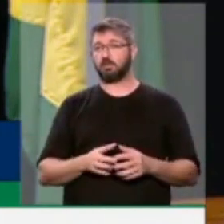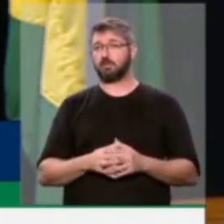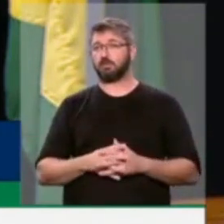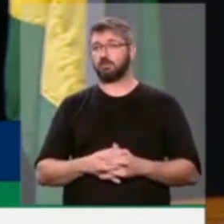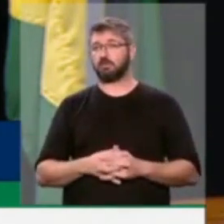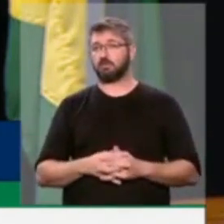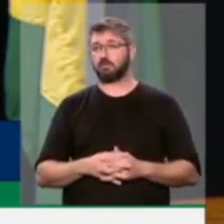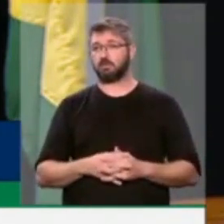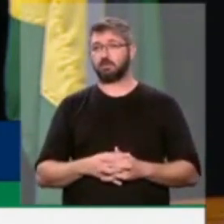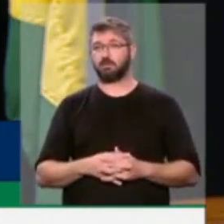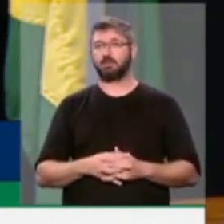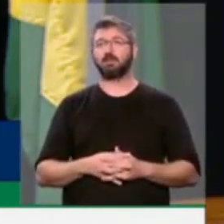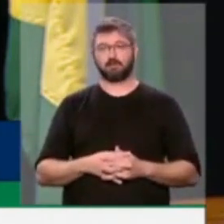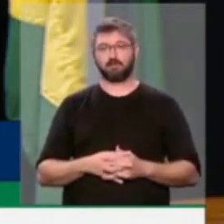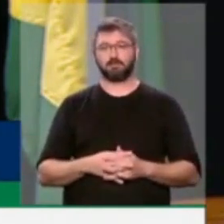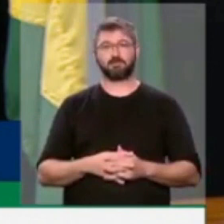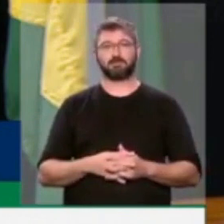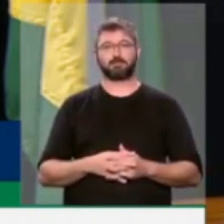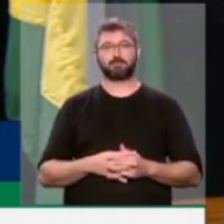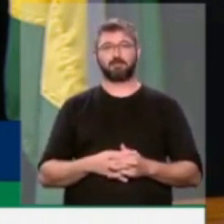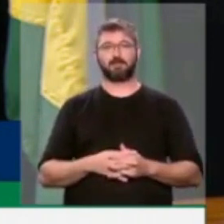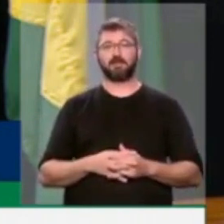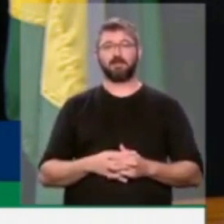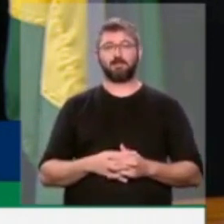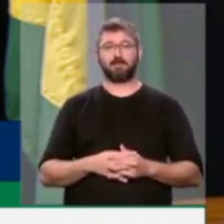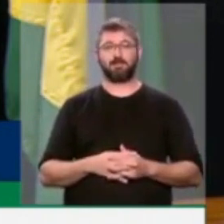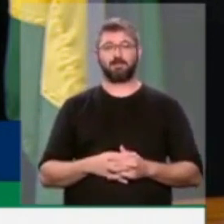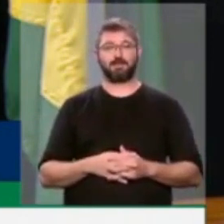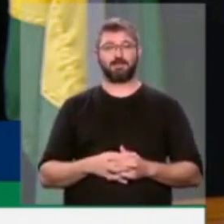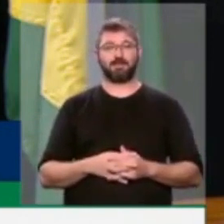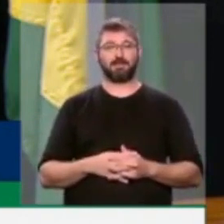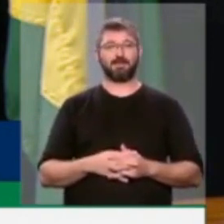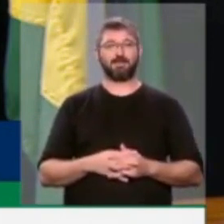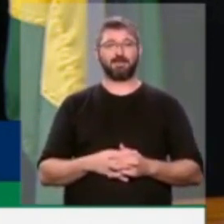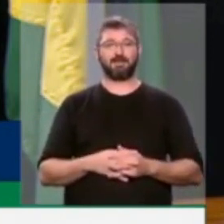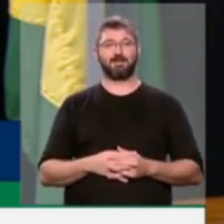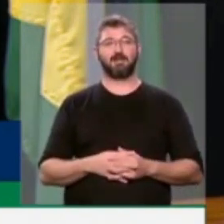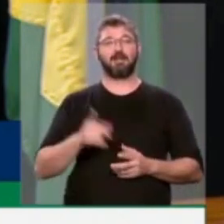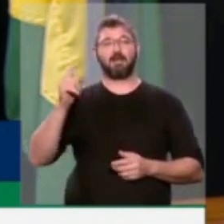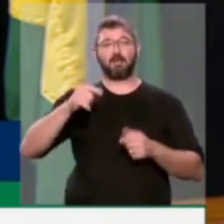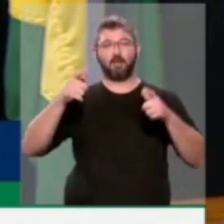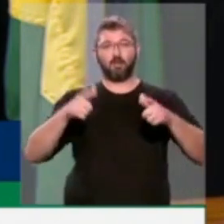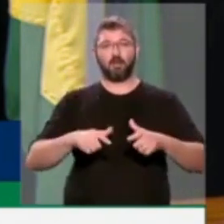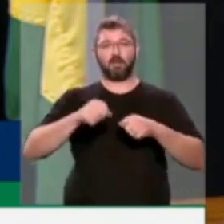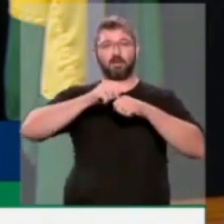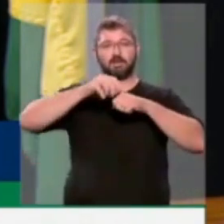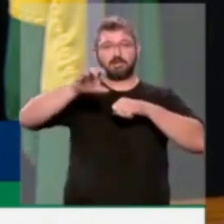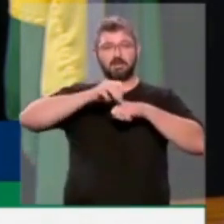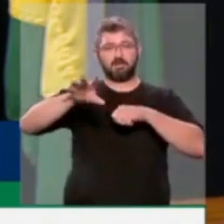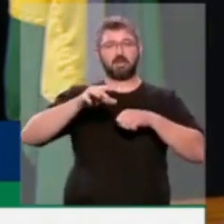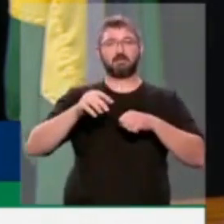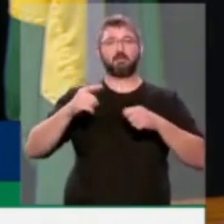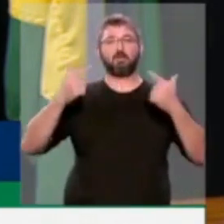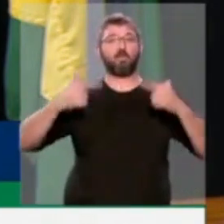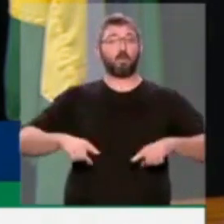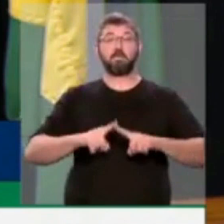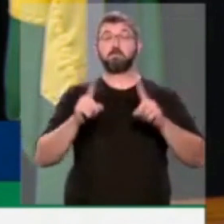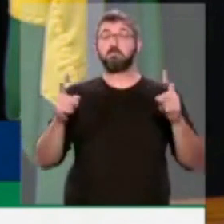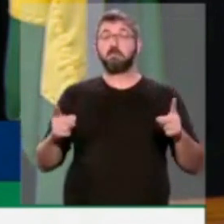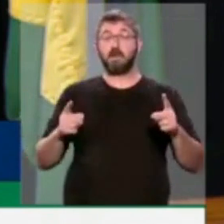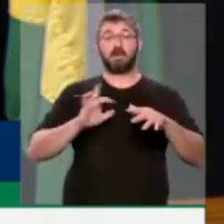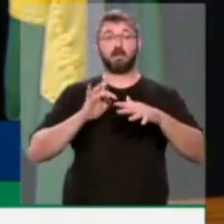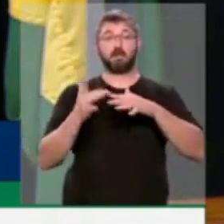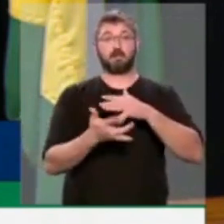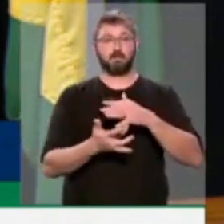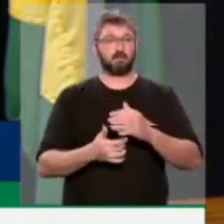porque as redes sociais ainda é um local de disseminação de informações isentas. Mas as redes